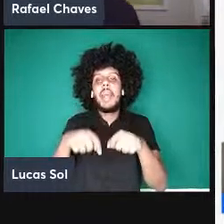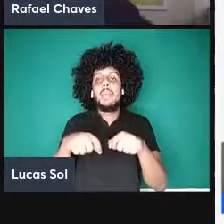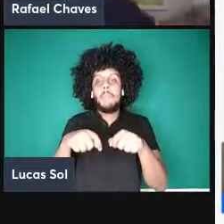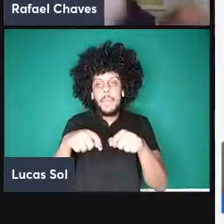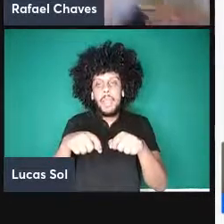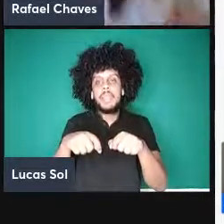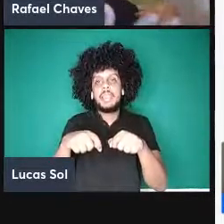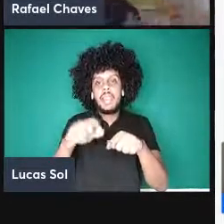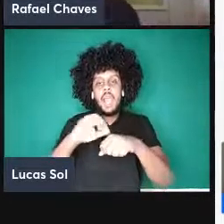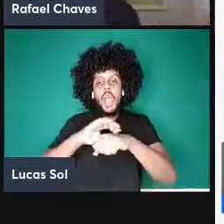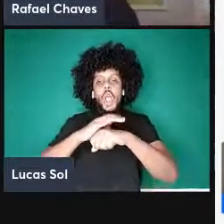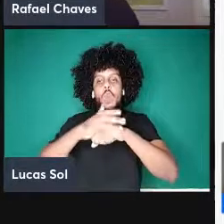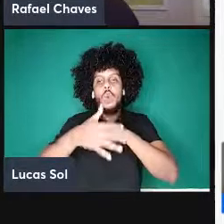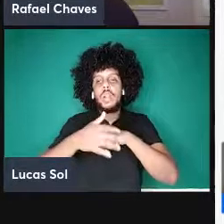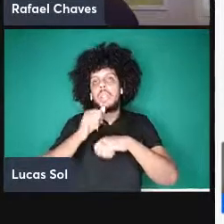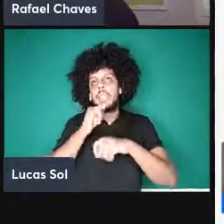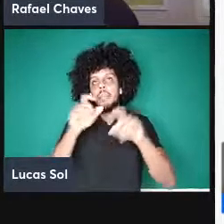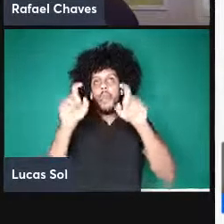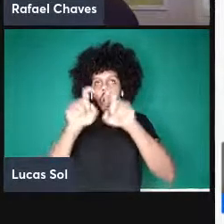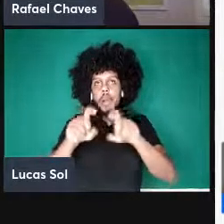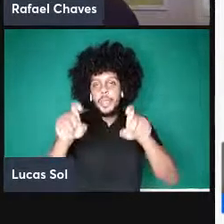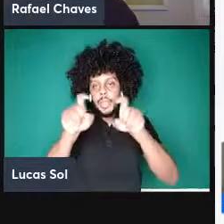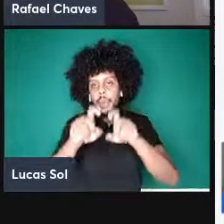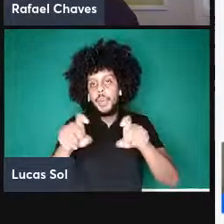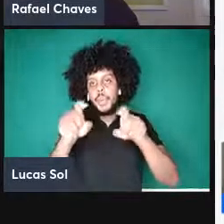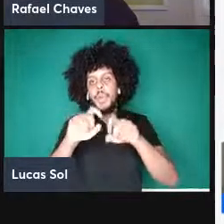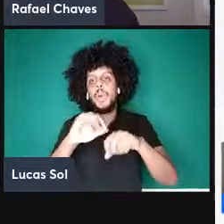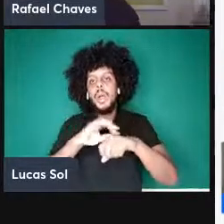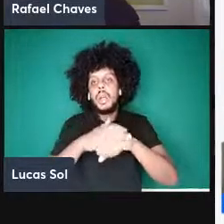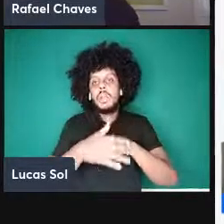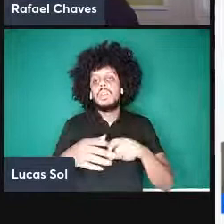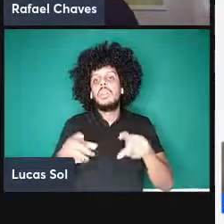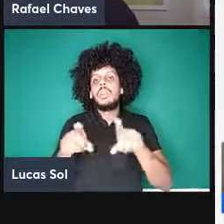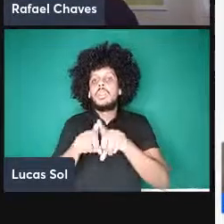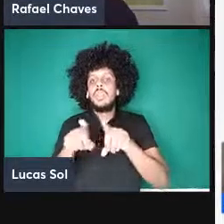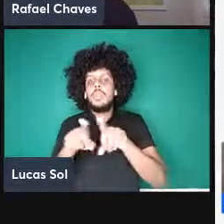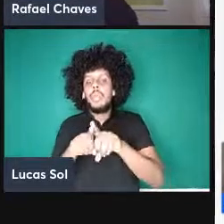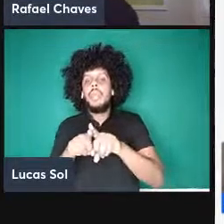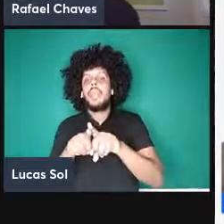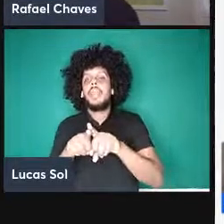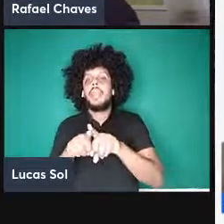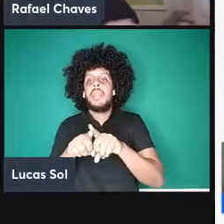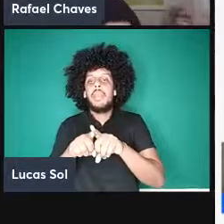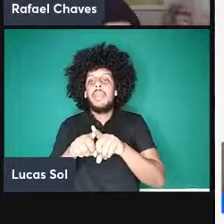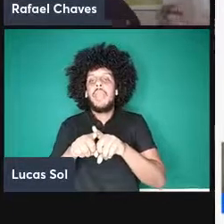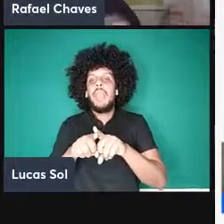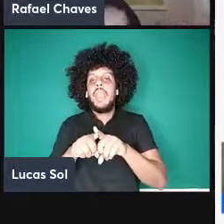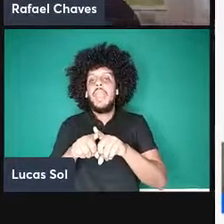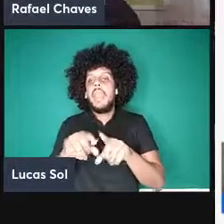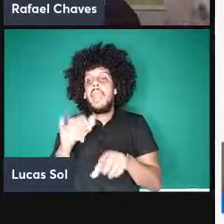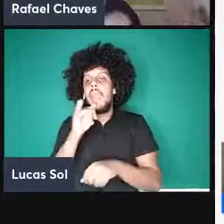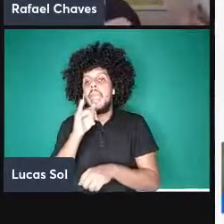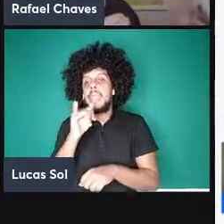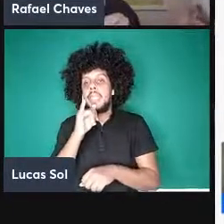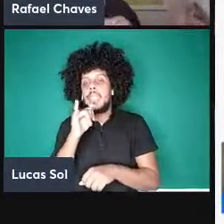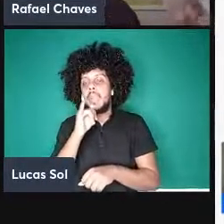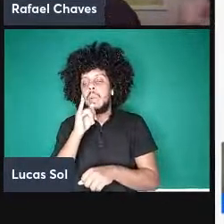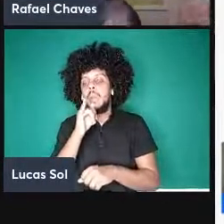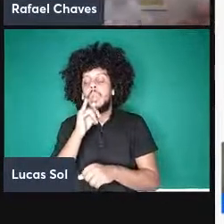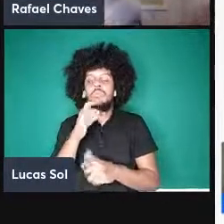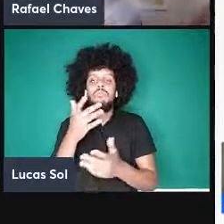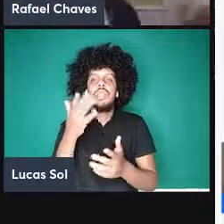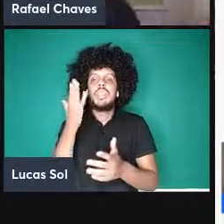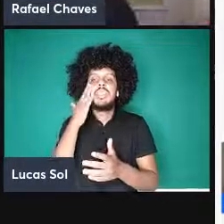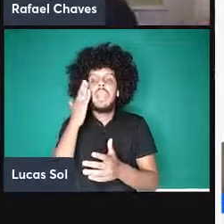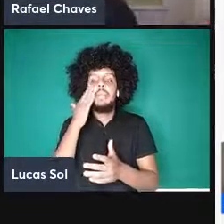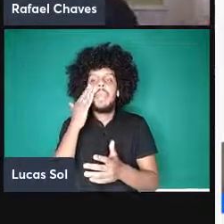quântico um protocolo de criptografia quântica pode ser importante você saber que os estados que estão sendo gerados